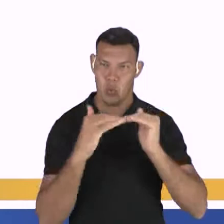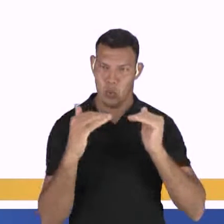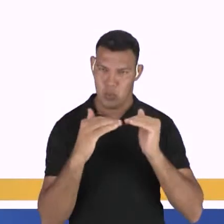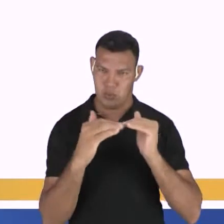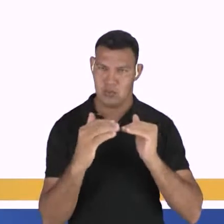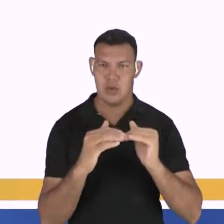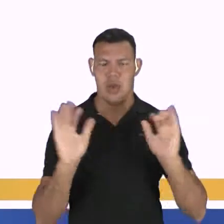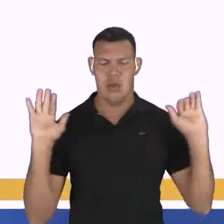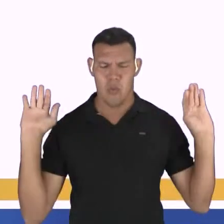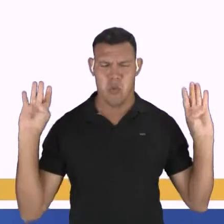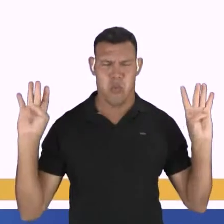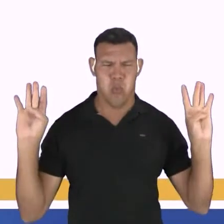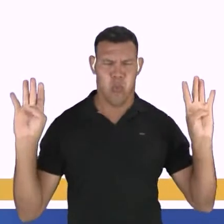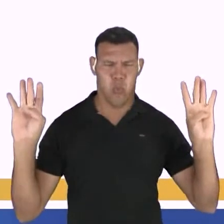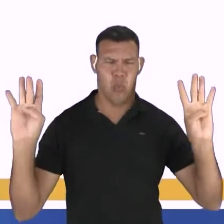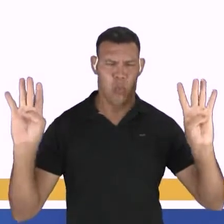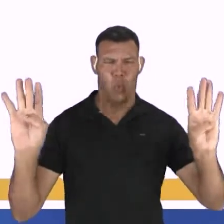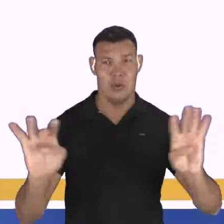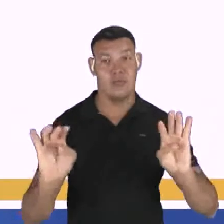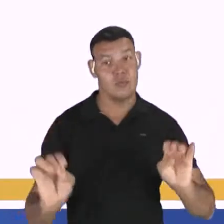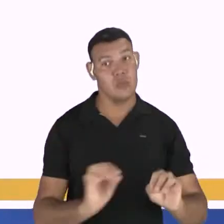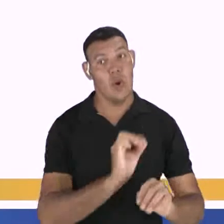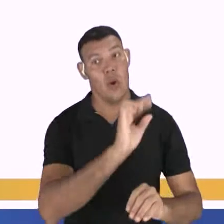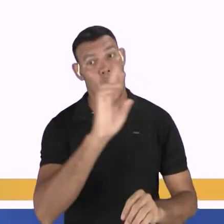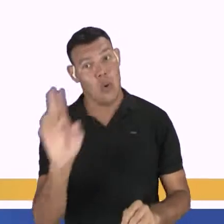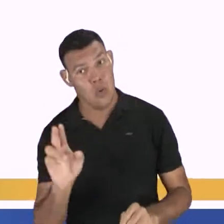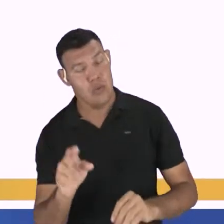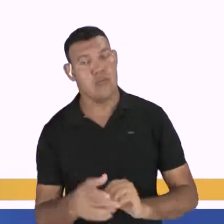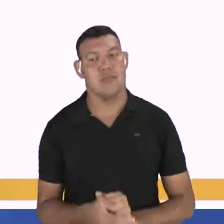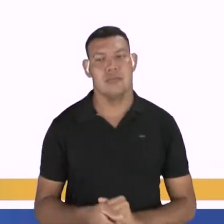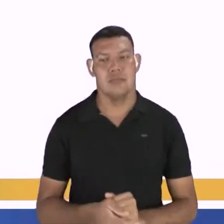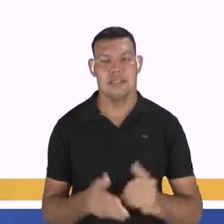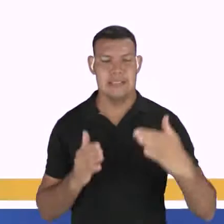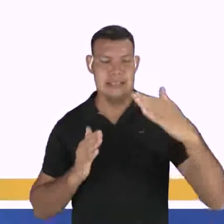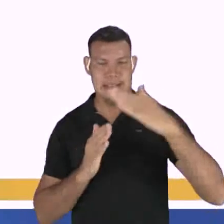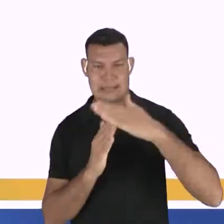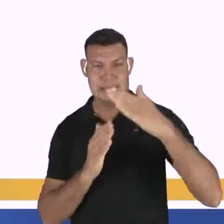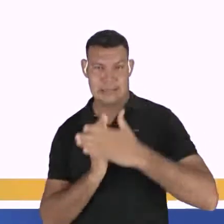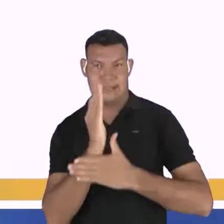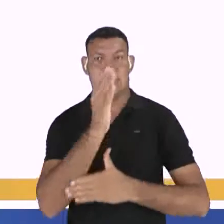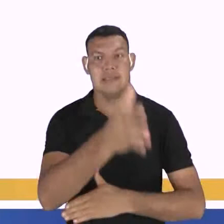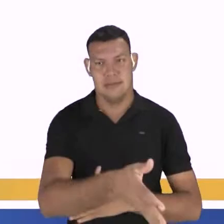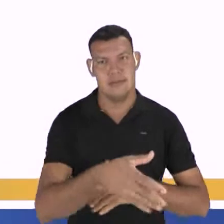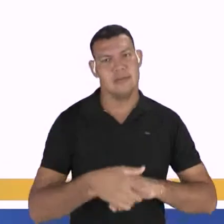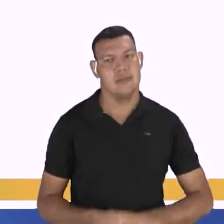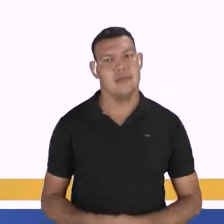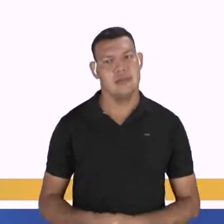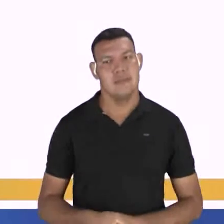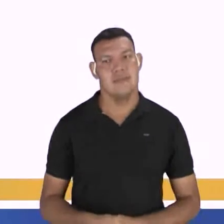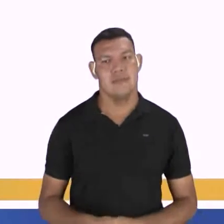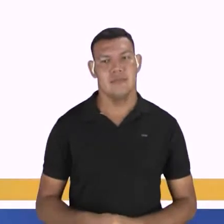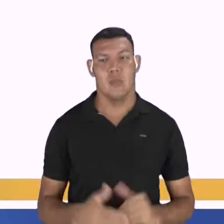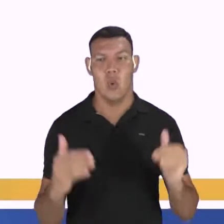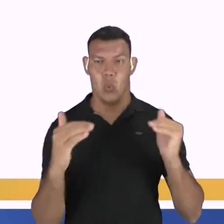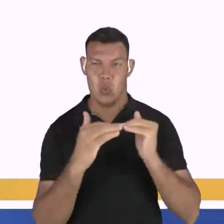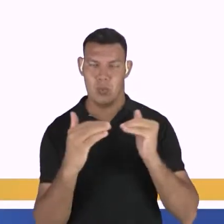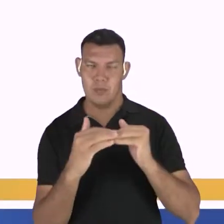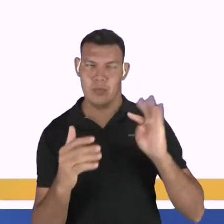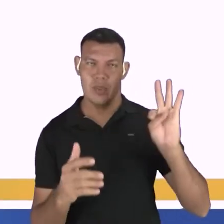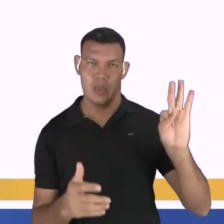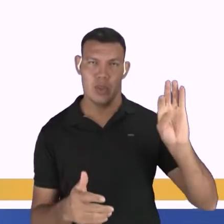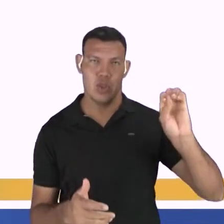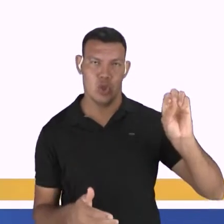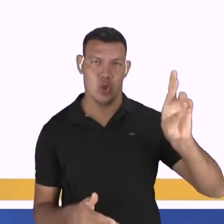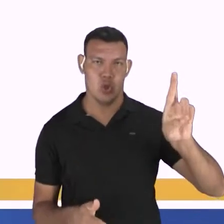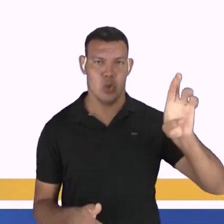multidão, Ou no plural, ultrapassaram para concordar com torcedores. Vamos a outra regra?